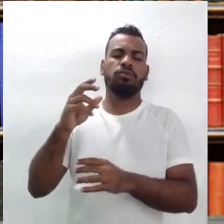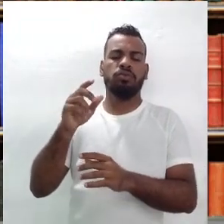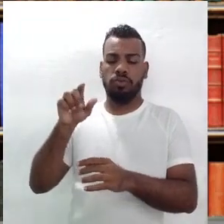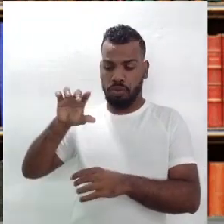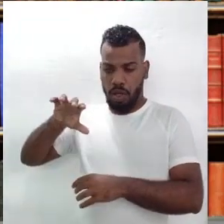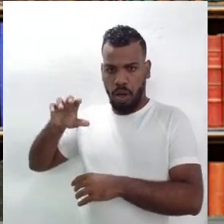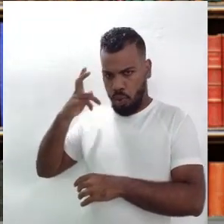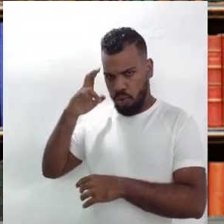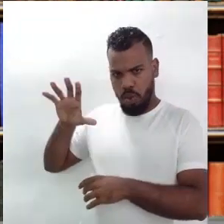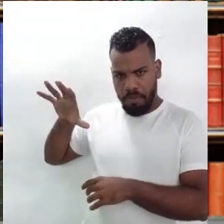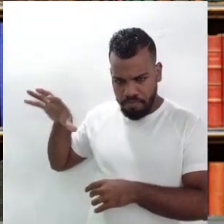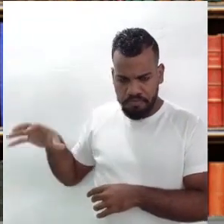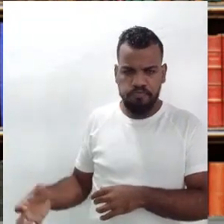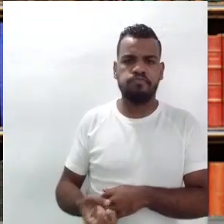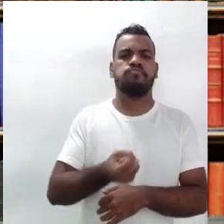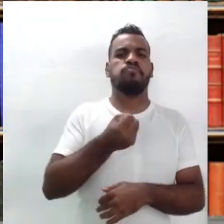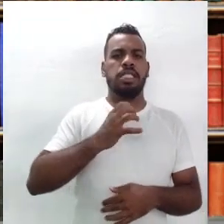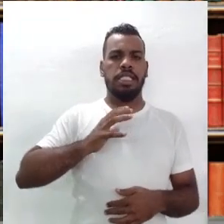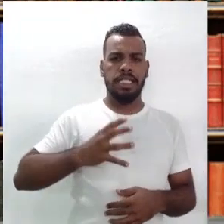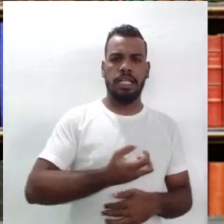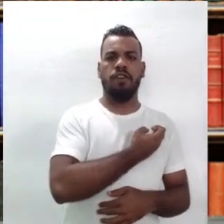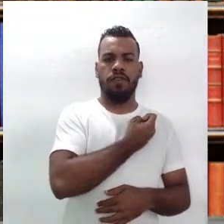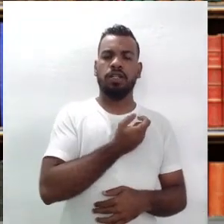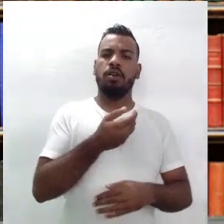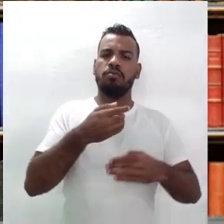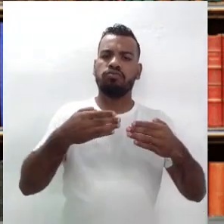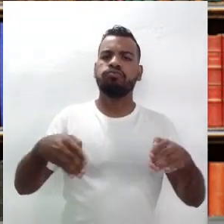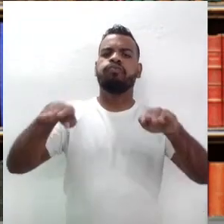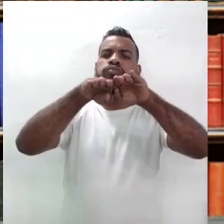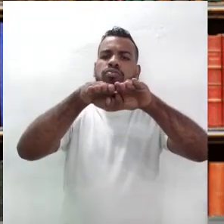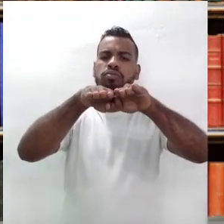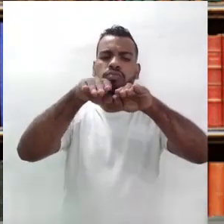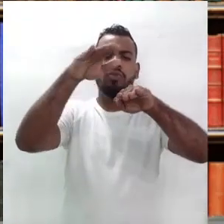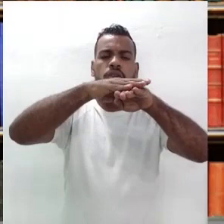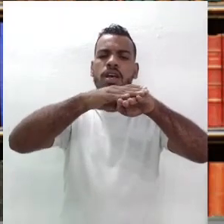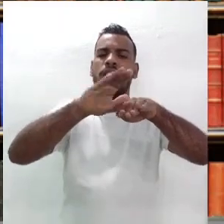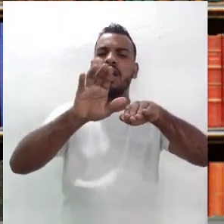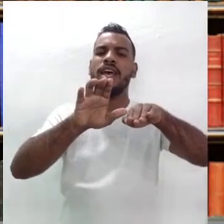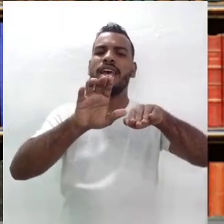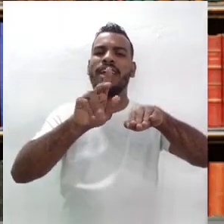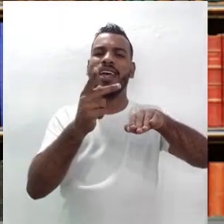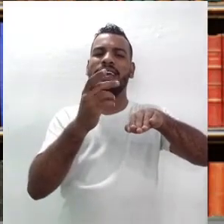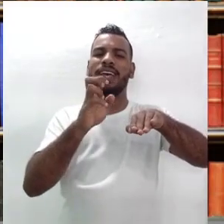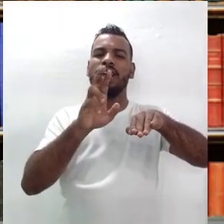cultura, colocá-la no mesmo patamar da cultura erudita.